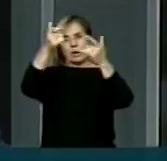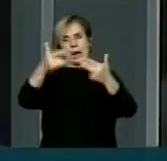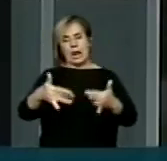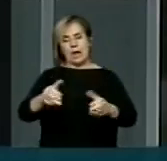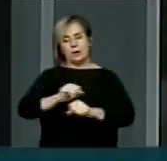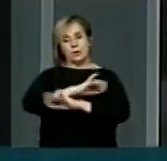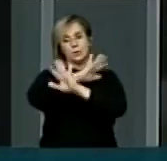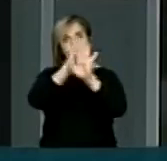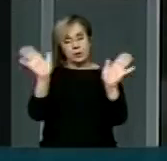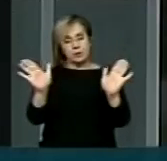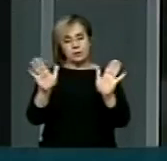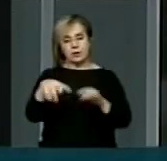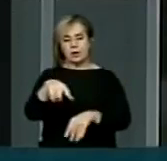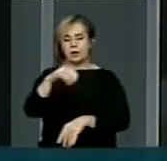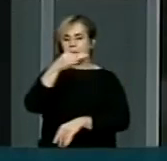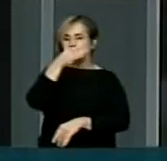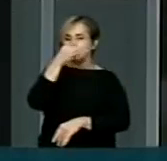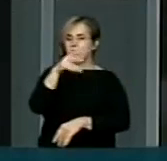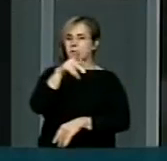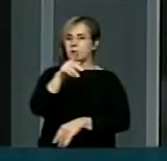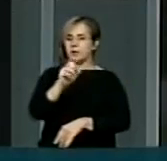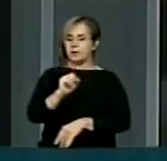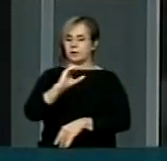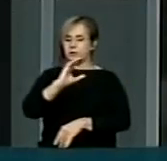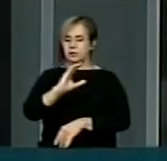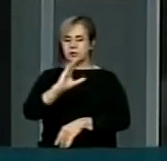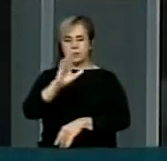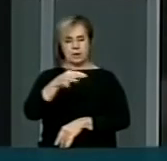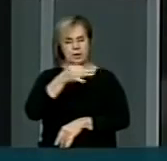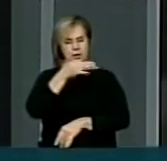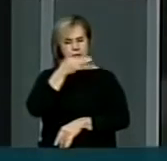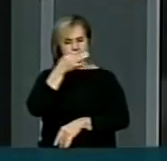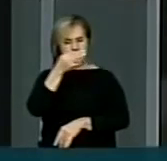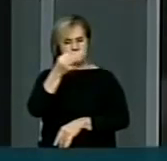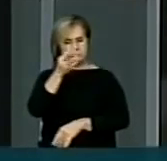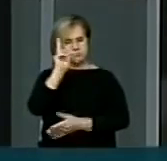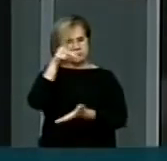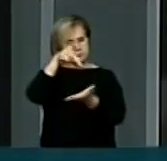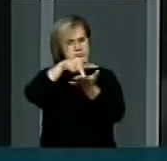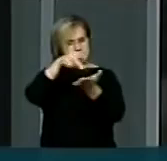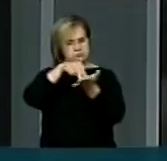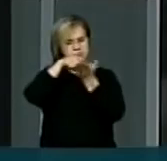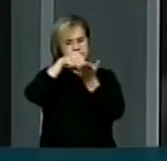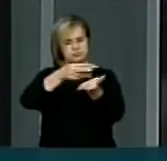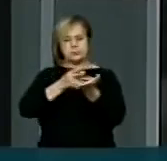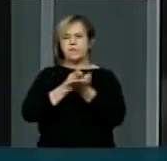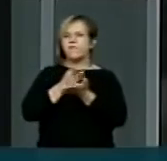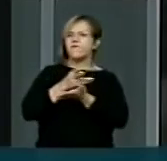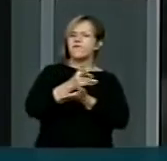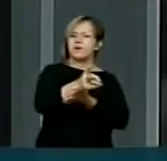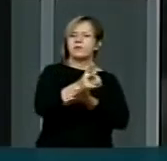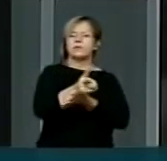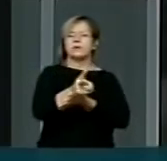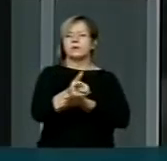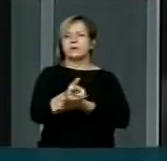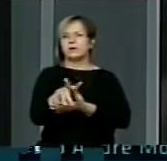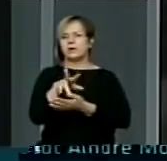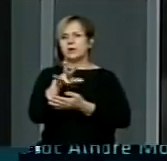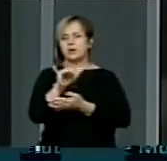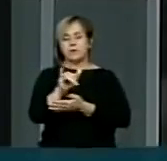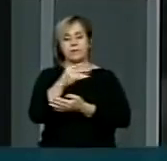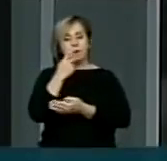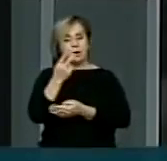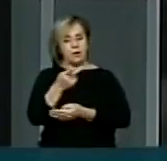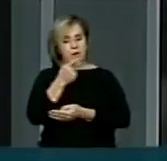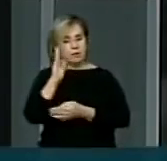posição do PSC. A posição do PSC é uma posição irreversível de uma pré-candidatura, uma pré-candidatura que vem para poder, volto a